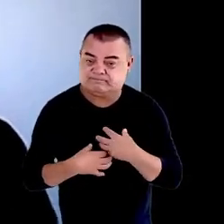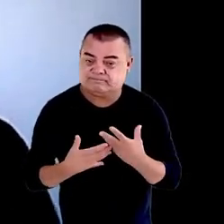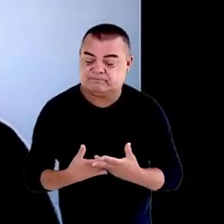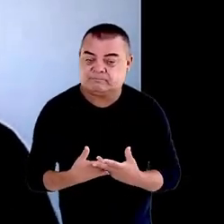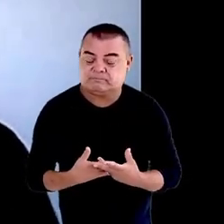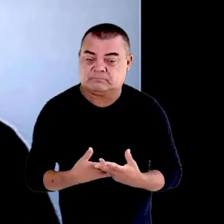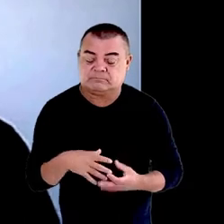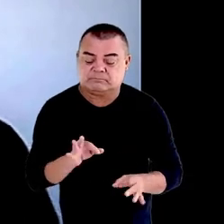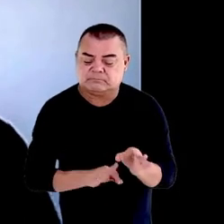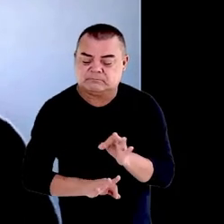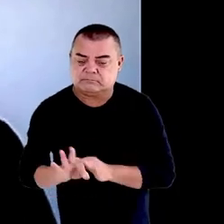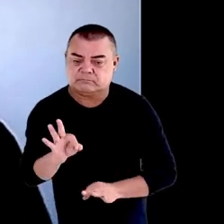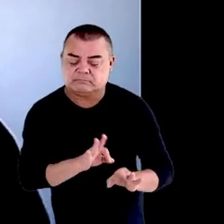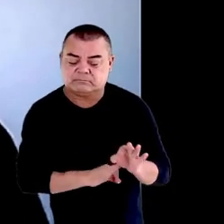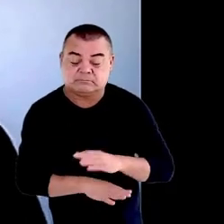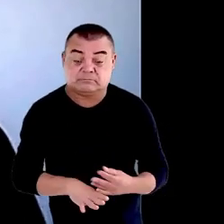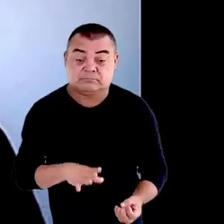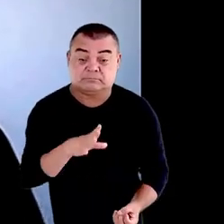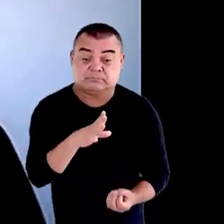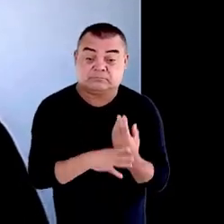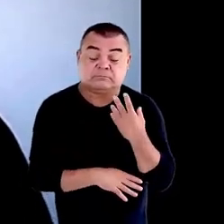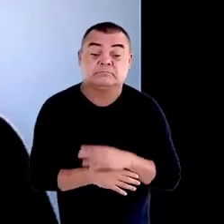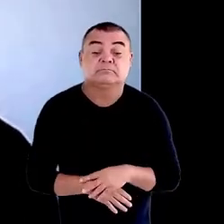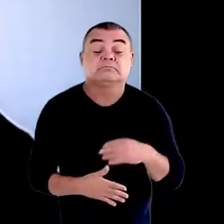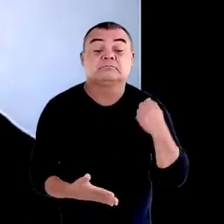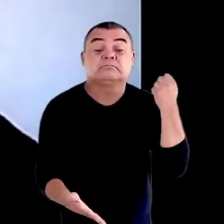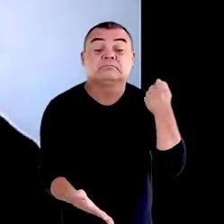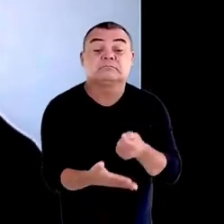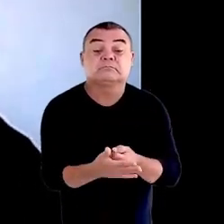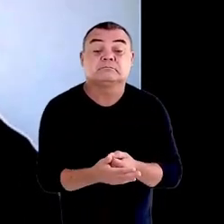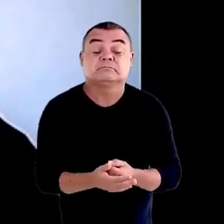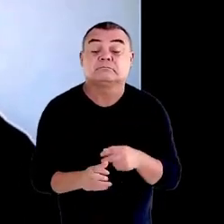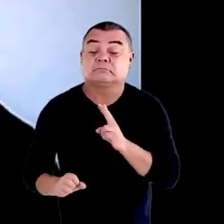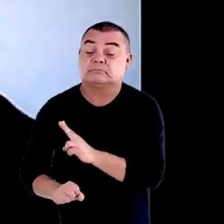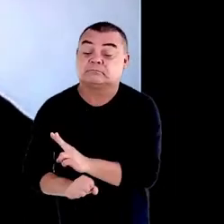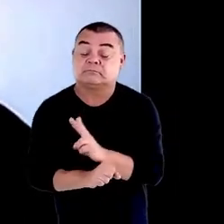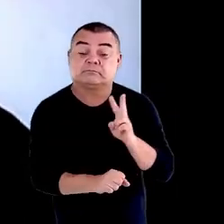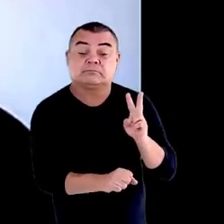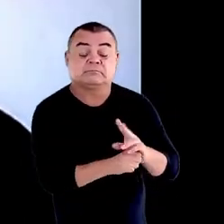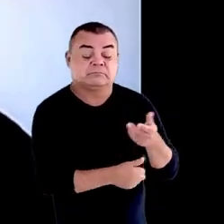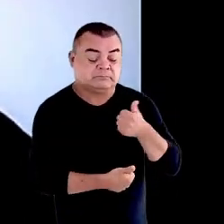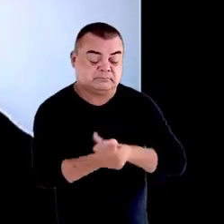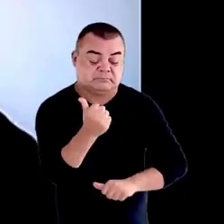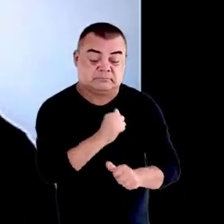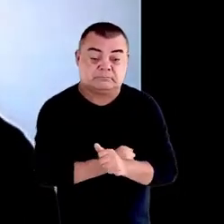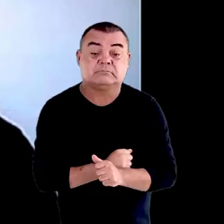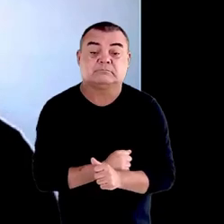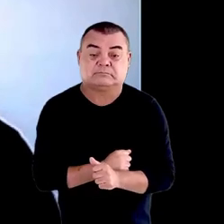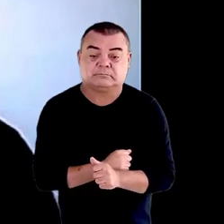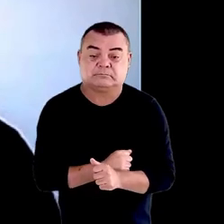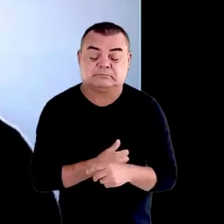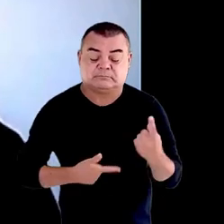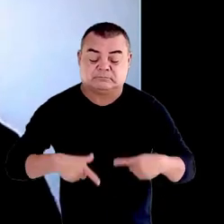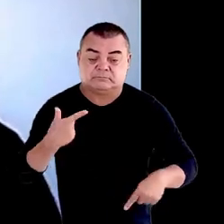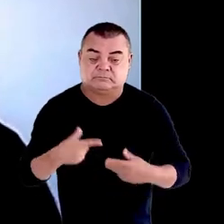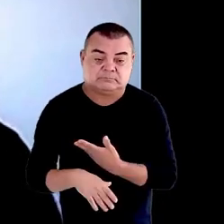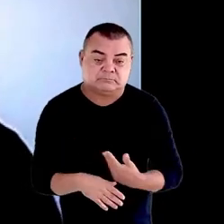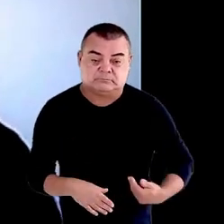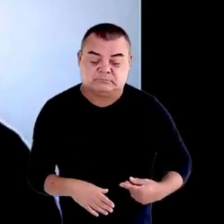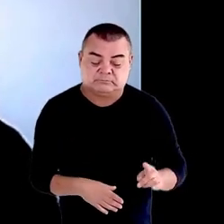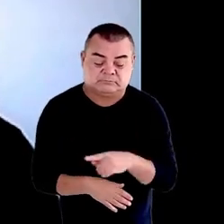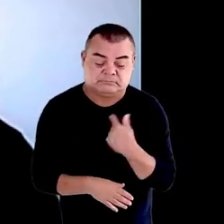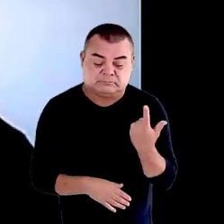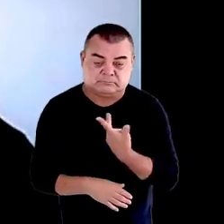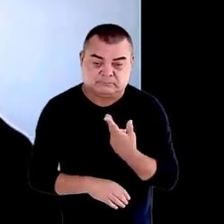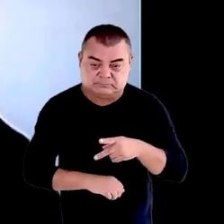elaborar, implantar, aplicar, monitorar, avaliar e fiscalizar políticas públicas no nosso